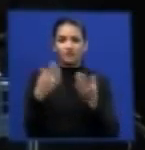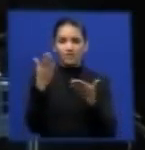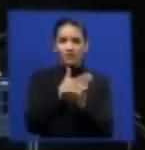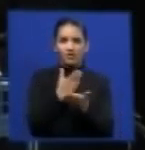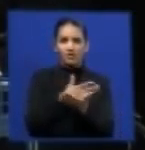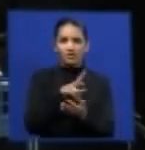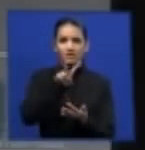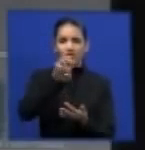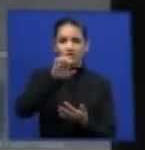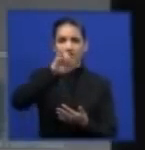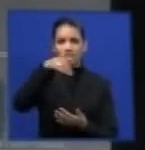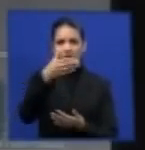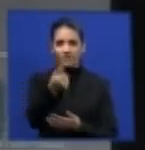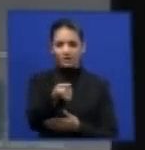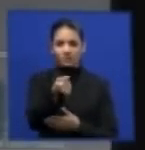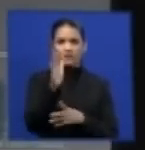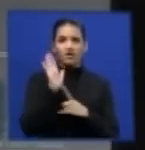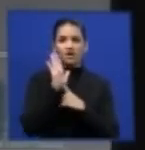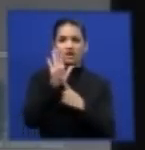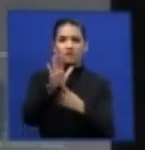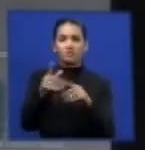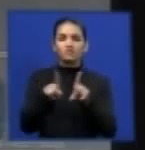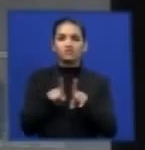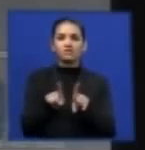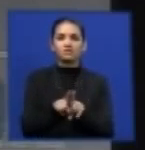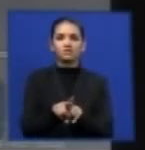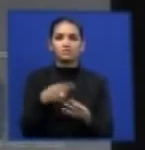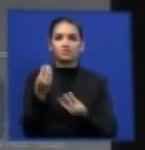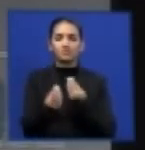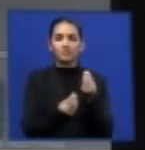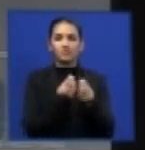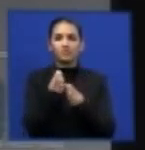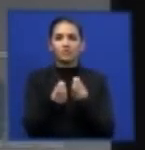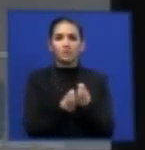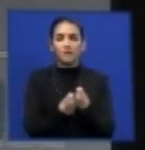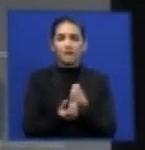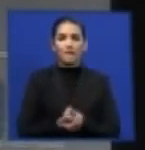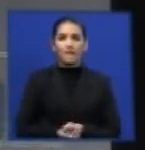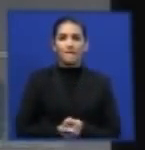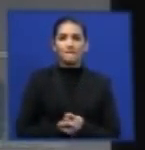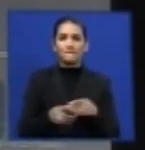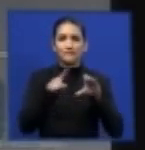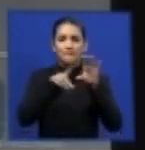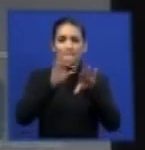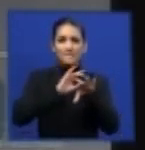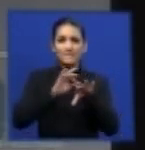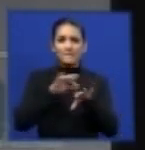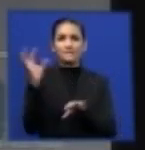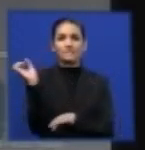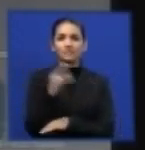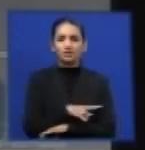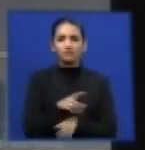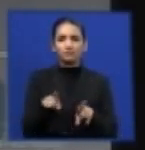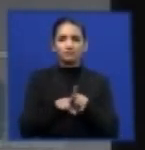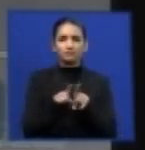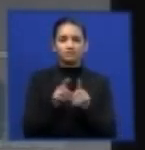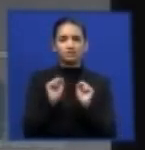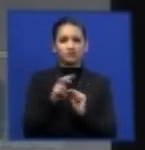que demonstra a longevidade dos pneus novos, observem